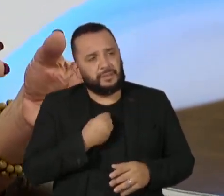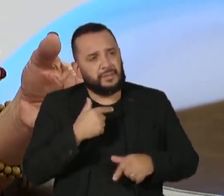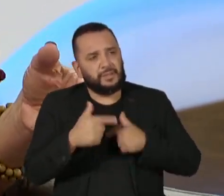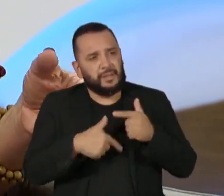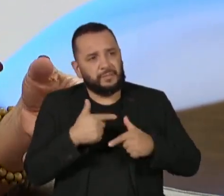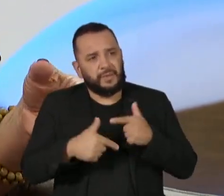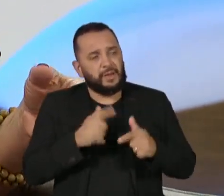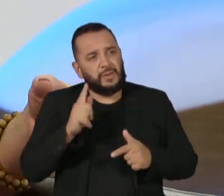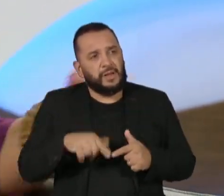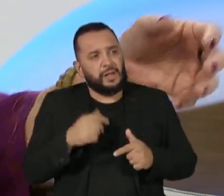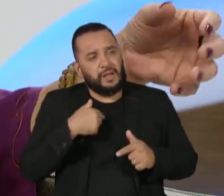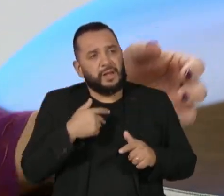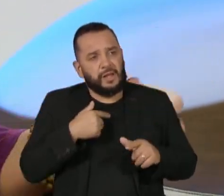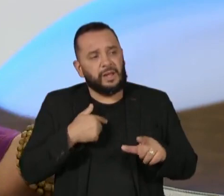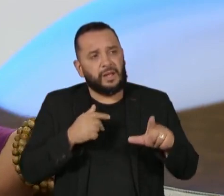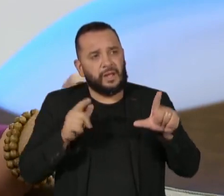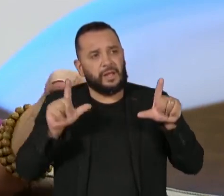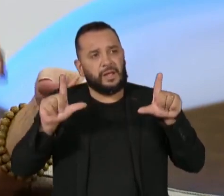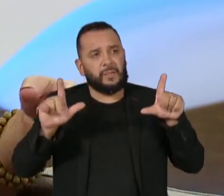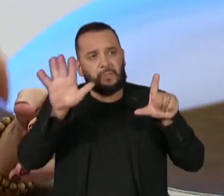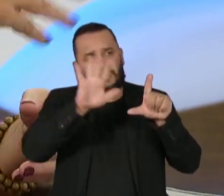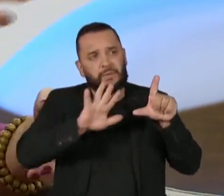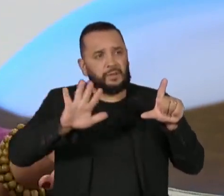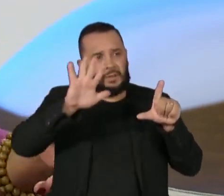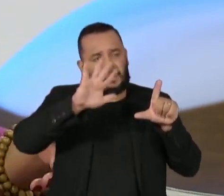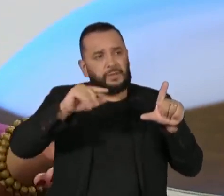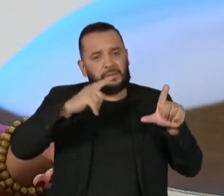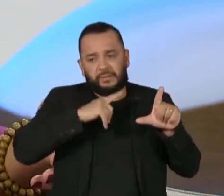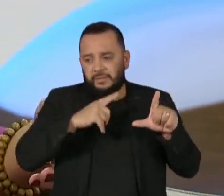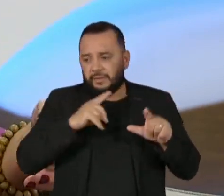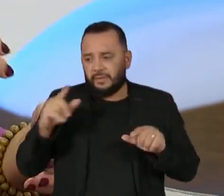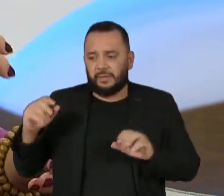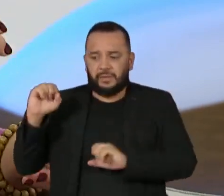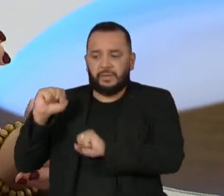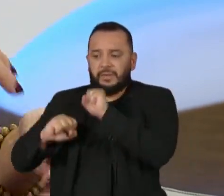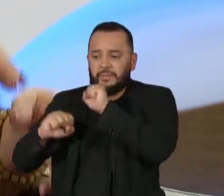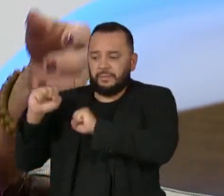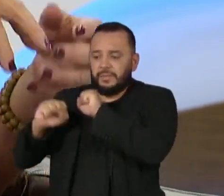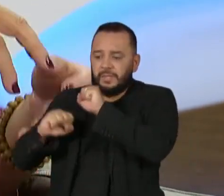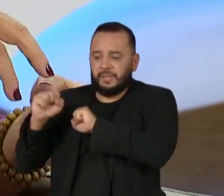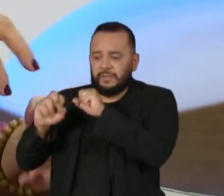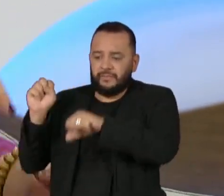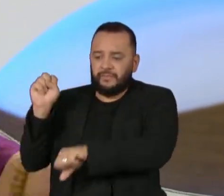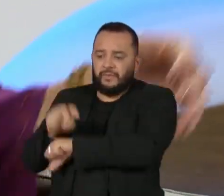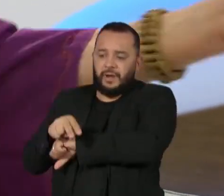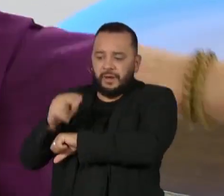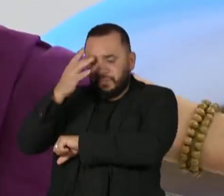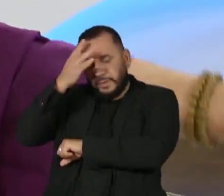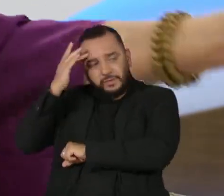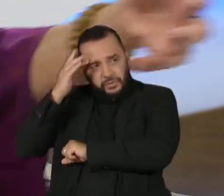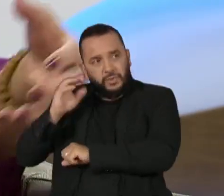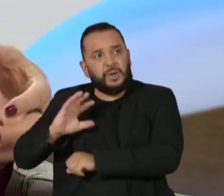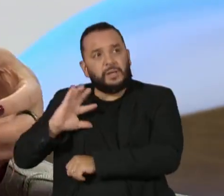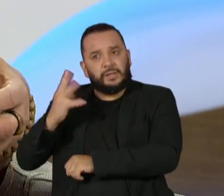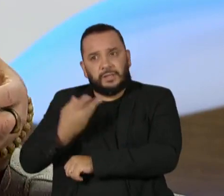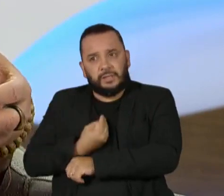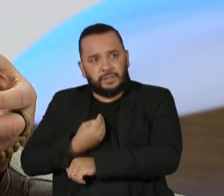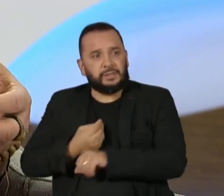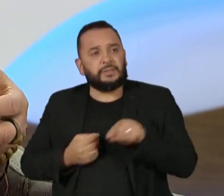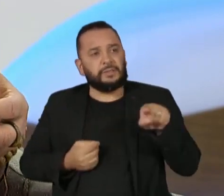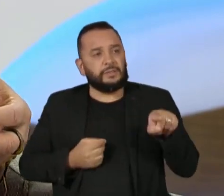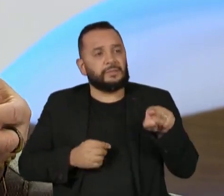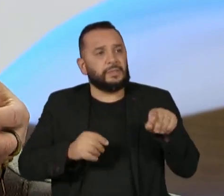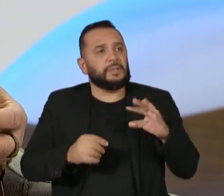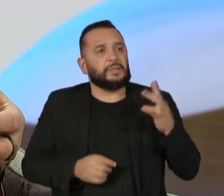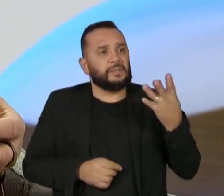procura fazer o contato entre empresas que abrem vagas para pessoas trans, especificamente, e trans que querem